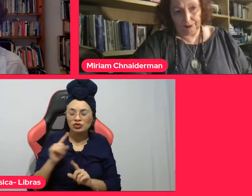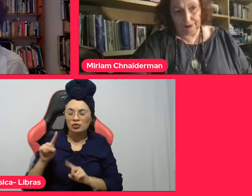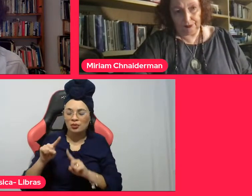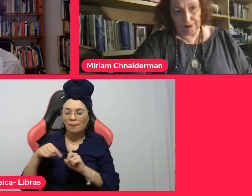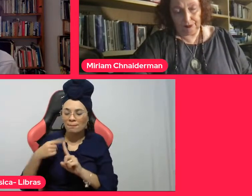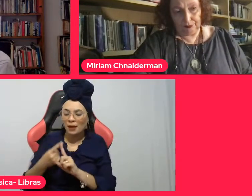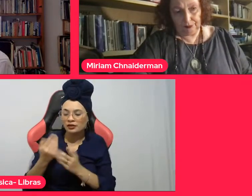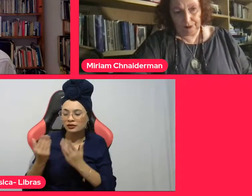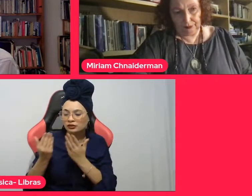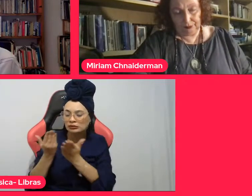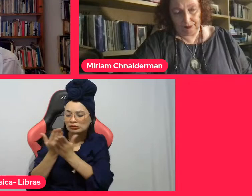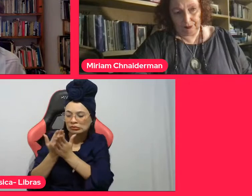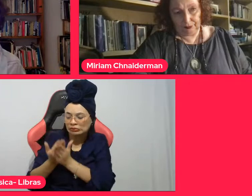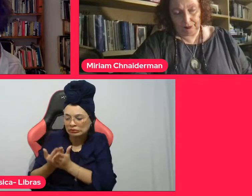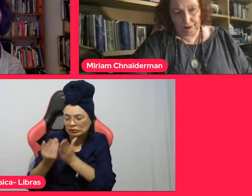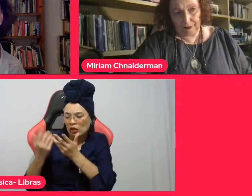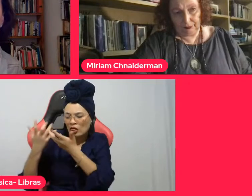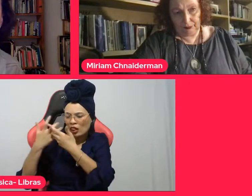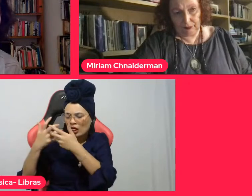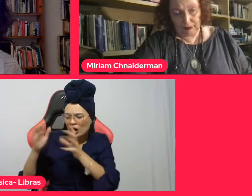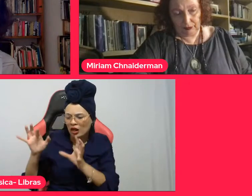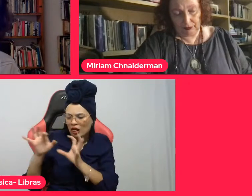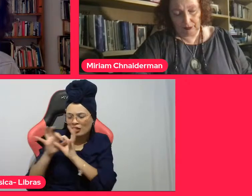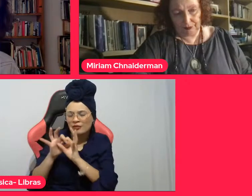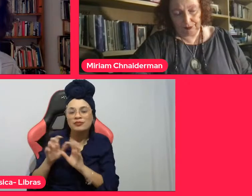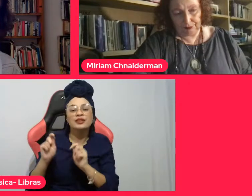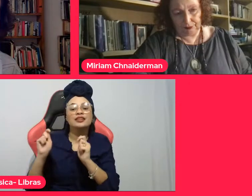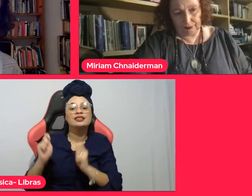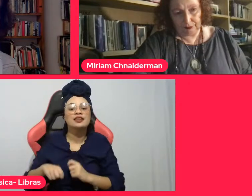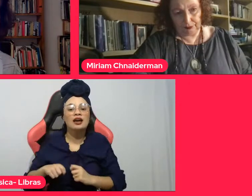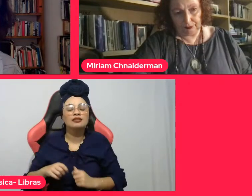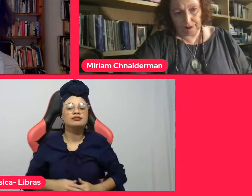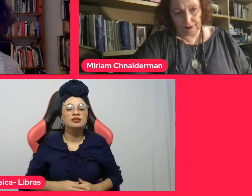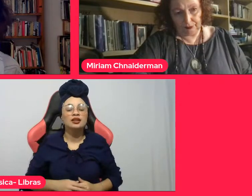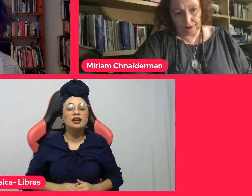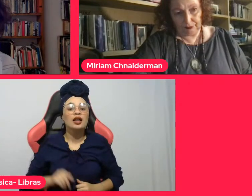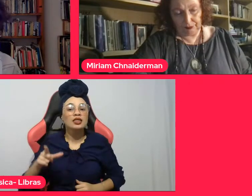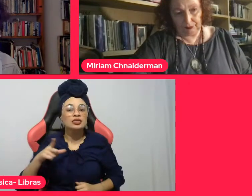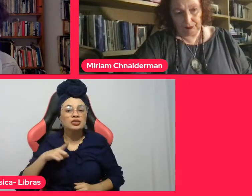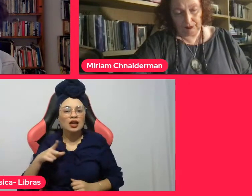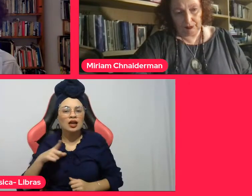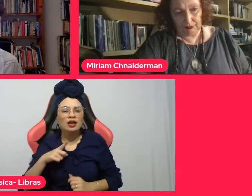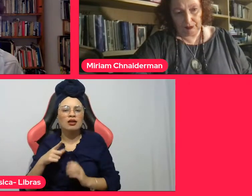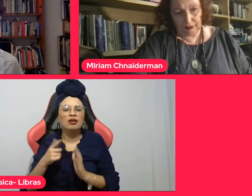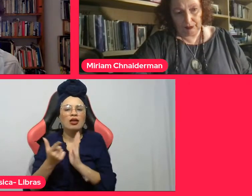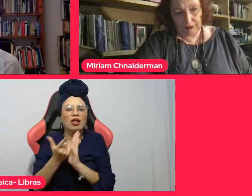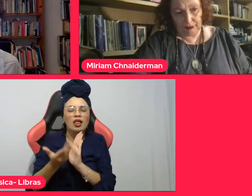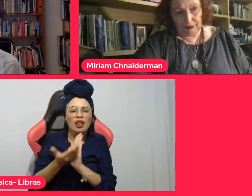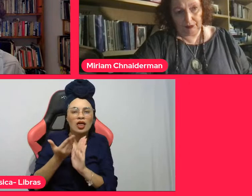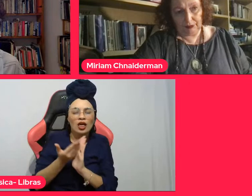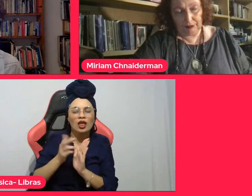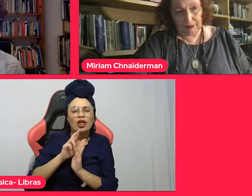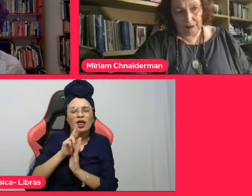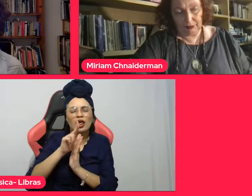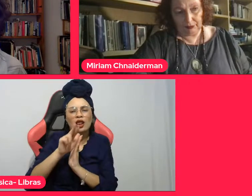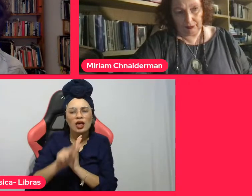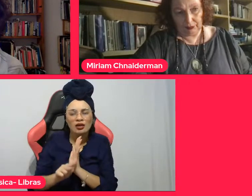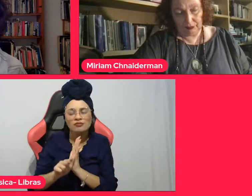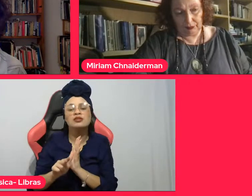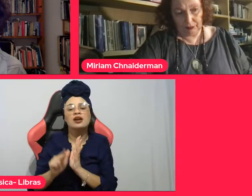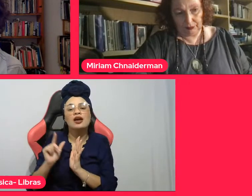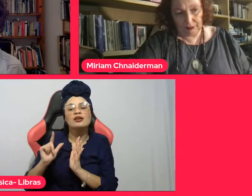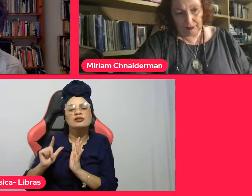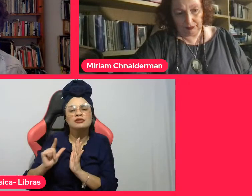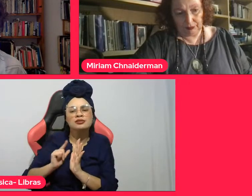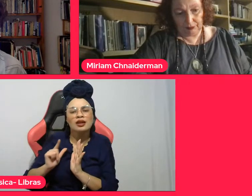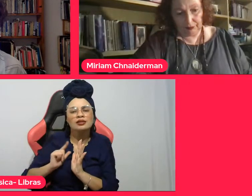O livro publicado pela Brasiliense, O Iato Convexo, Literatura e Psicanálise, e o livro Ensaios de